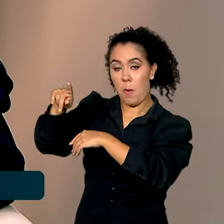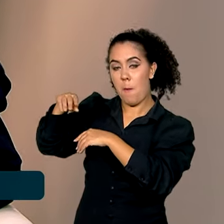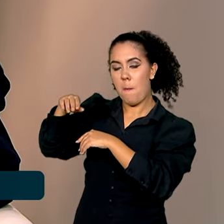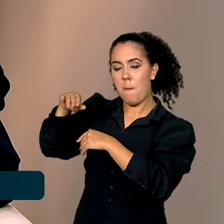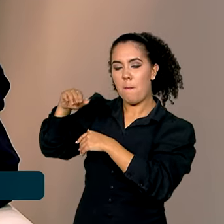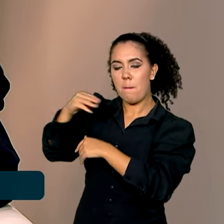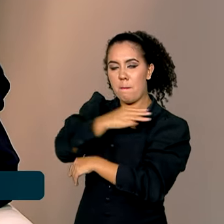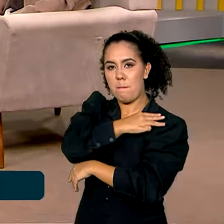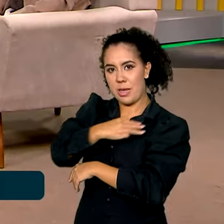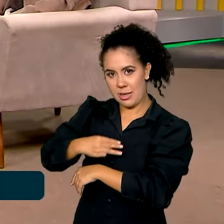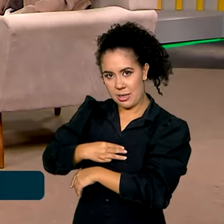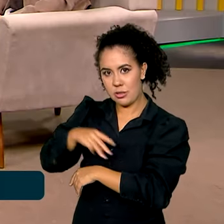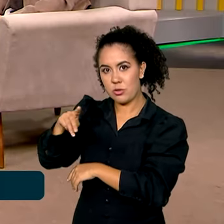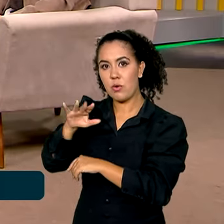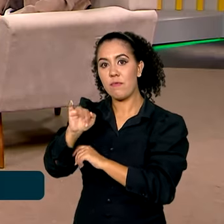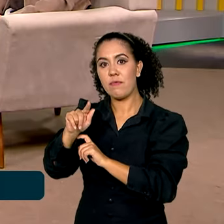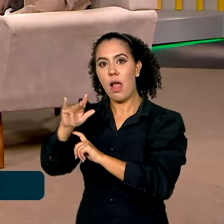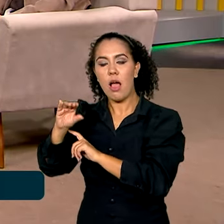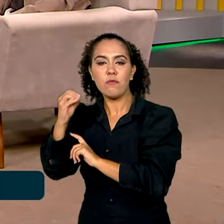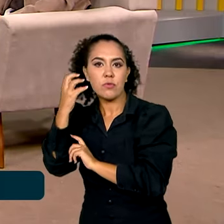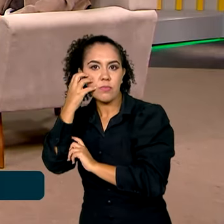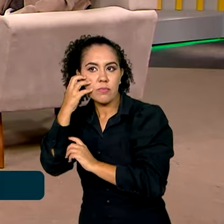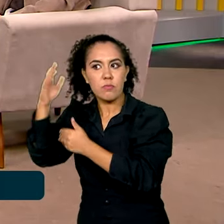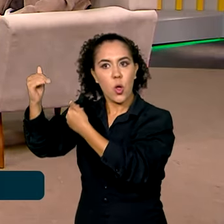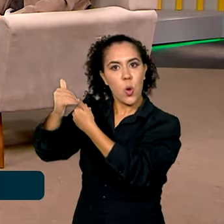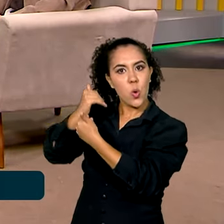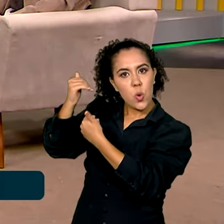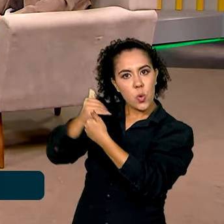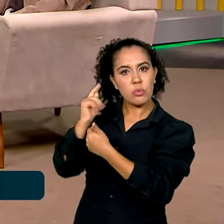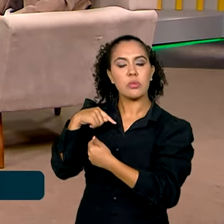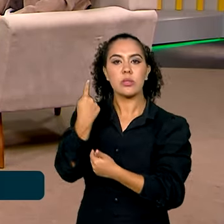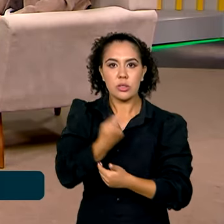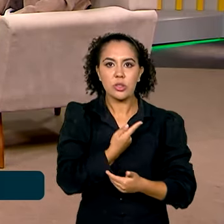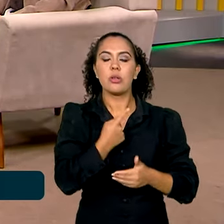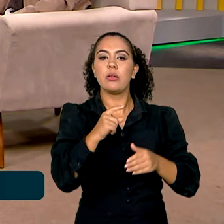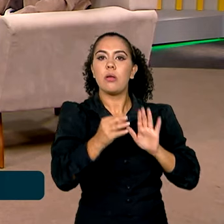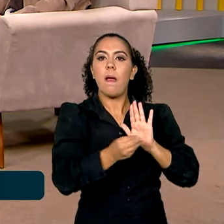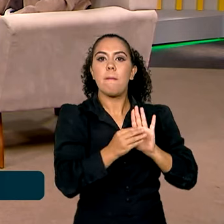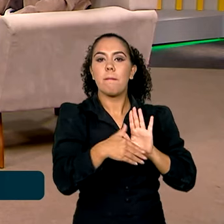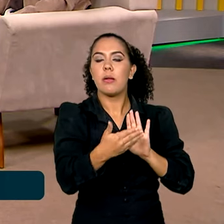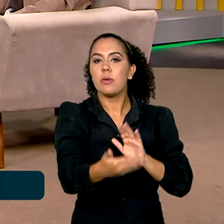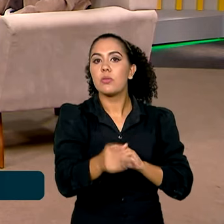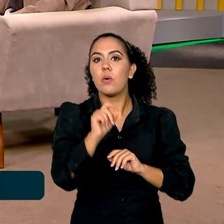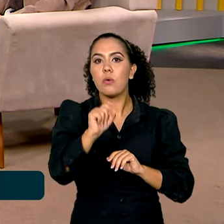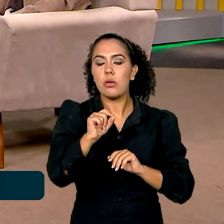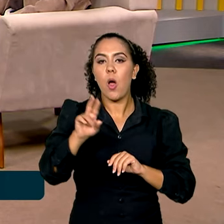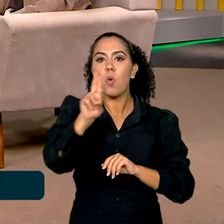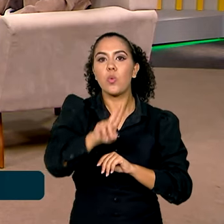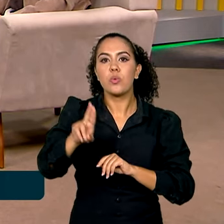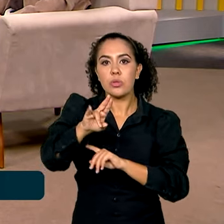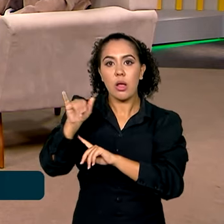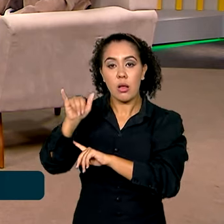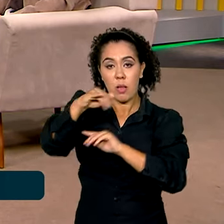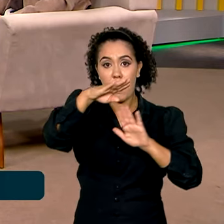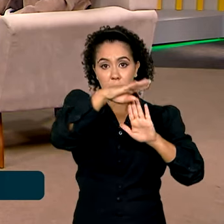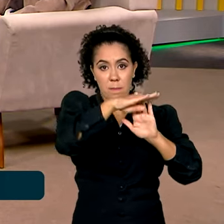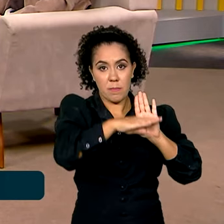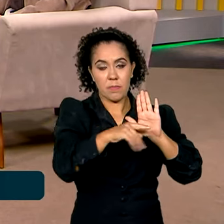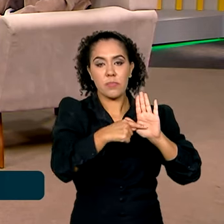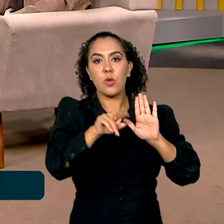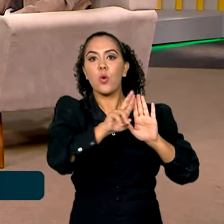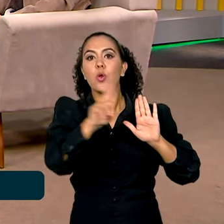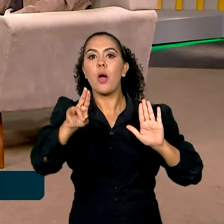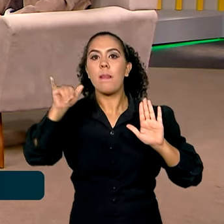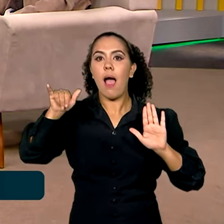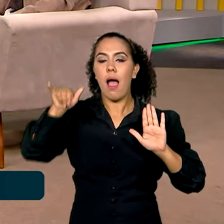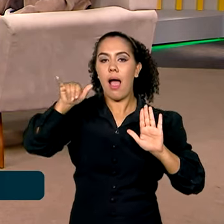Dino e do presidente Lula, implementamos a utilização das aeronaves no programa chamado Aeromédico, que